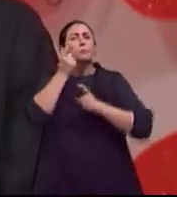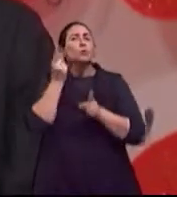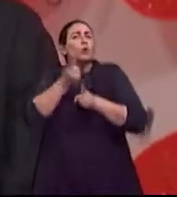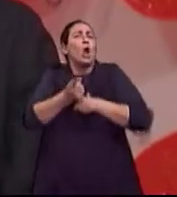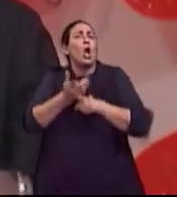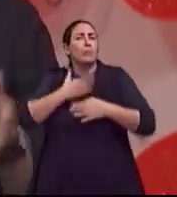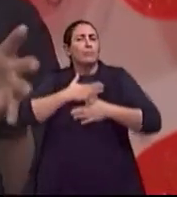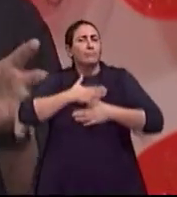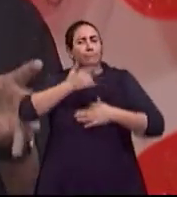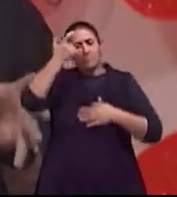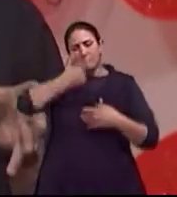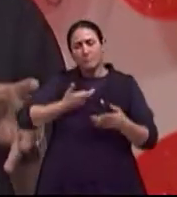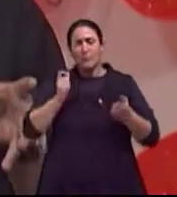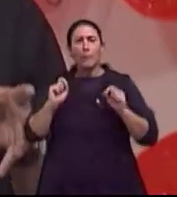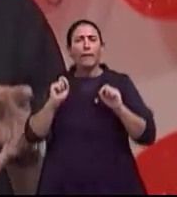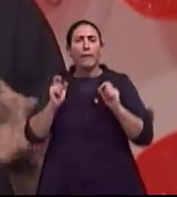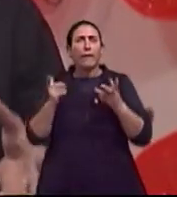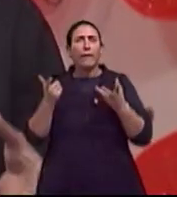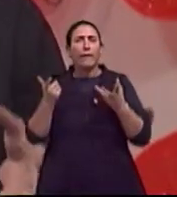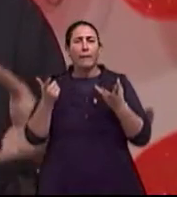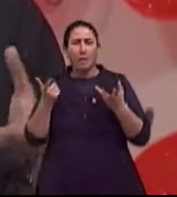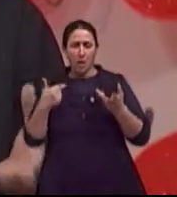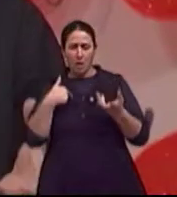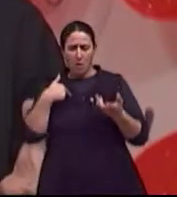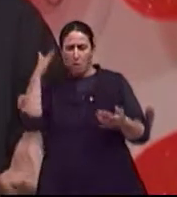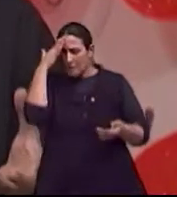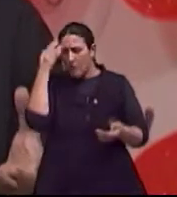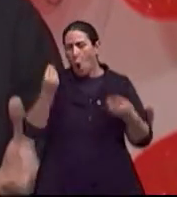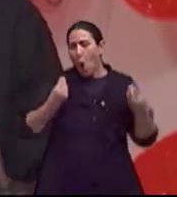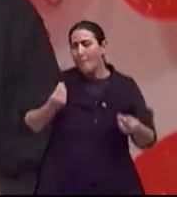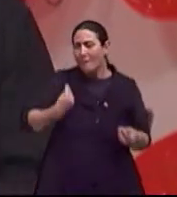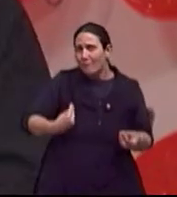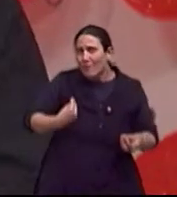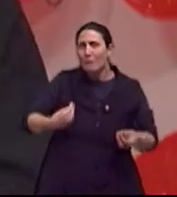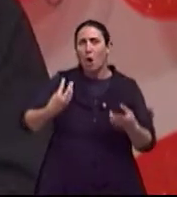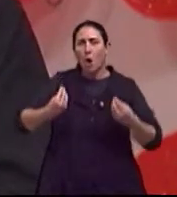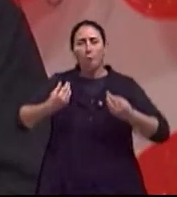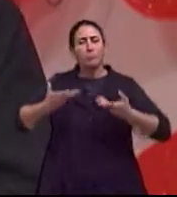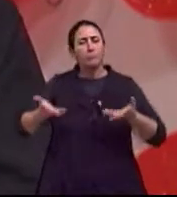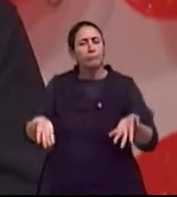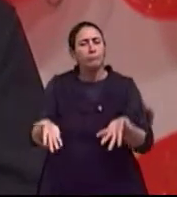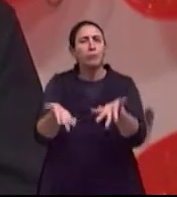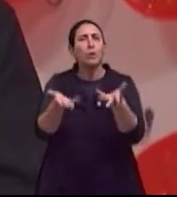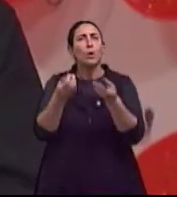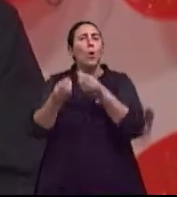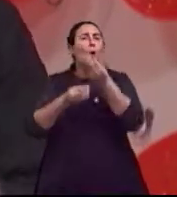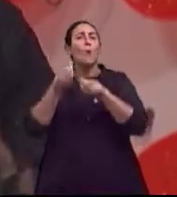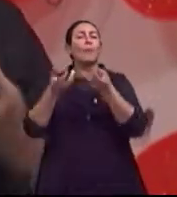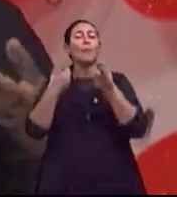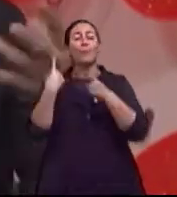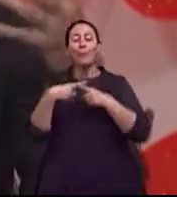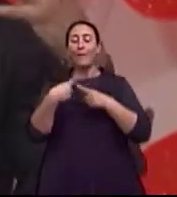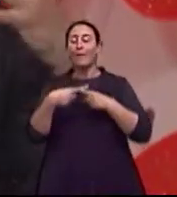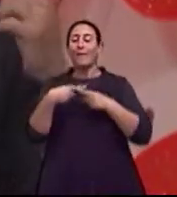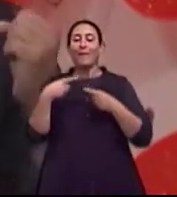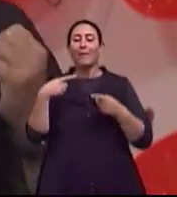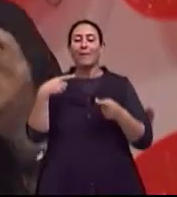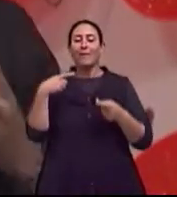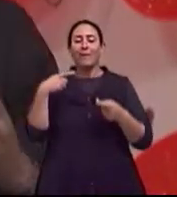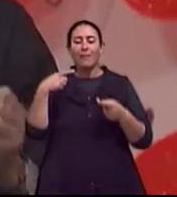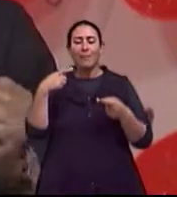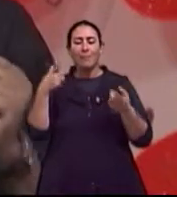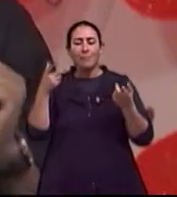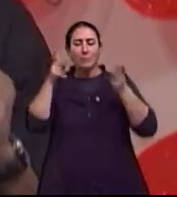tempo, é isso. Do jeito que você leva a sua vida, vive a sua vida, vai ser a sua terceira idade. Você é uma pessoa introspectiva,